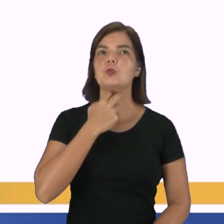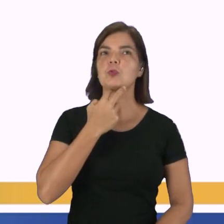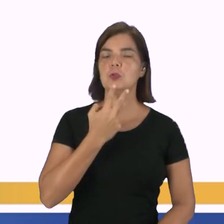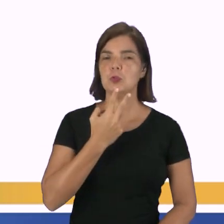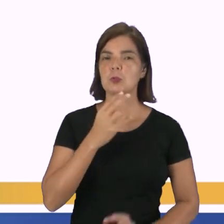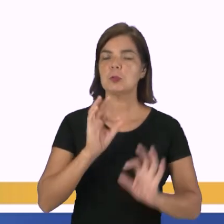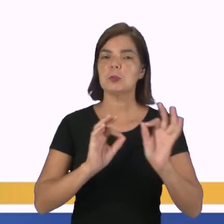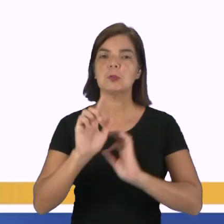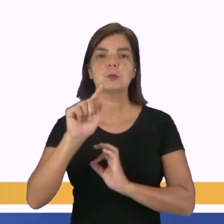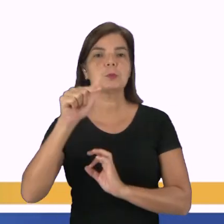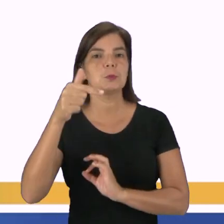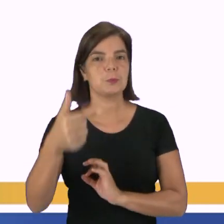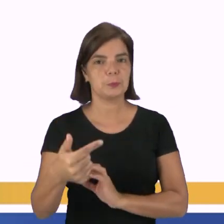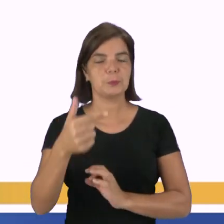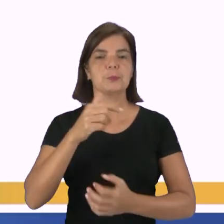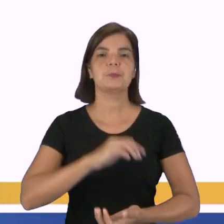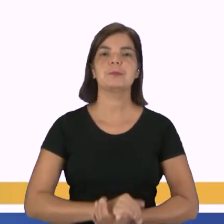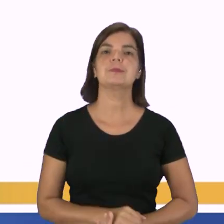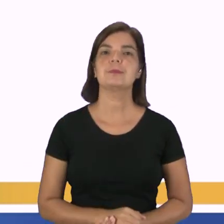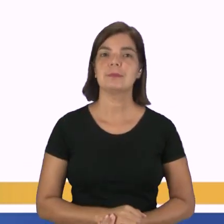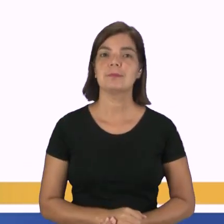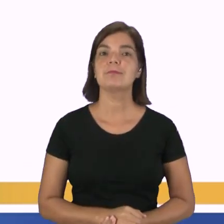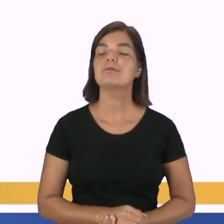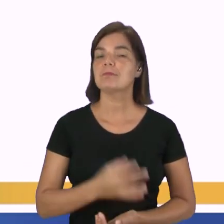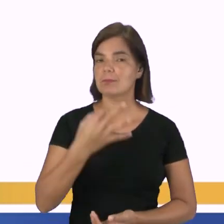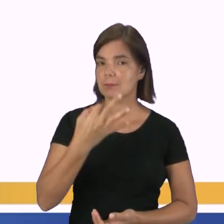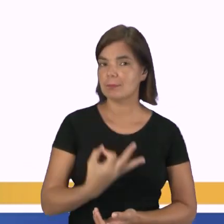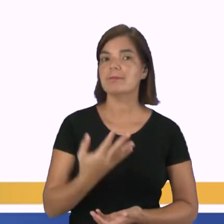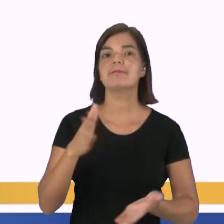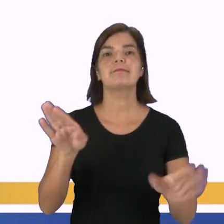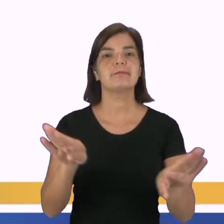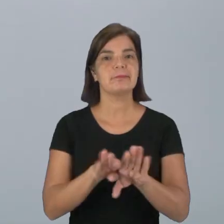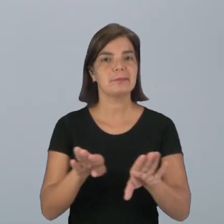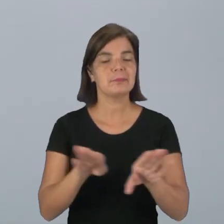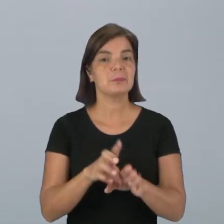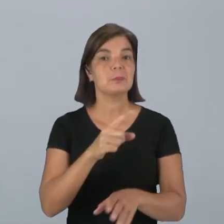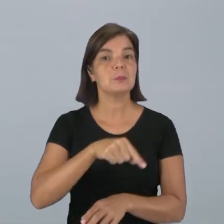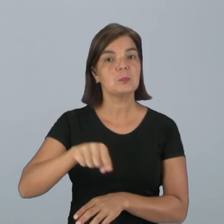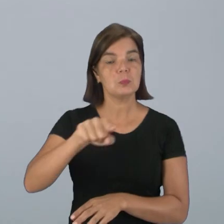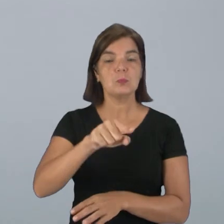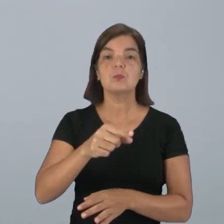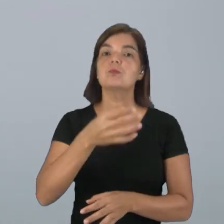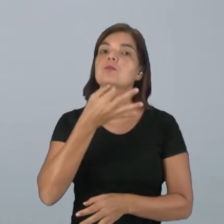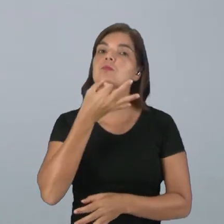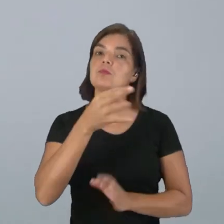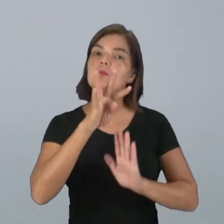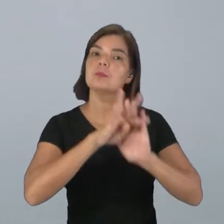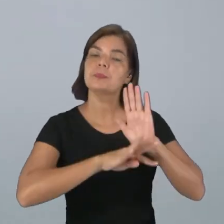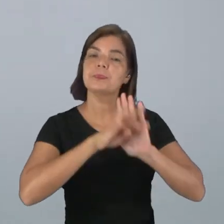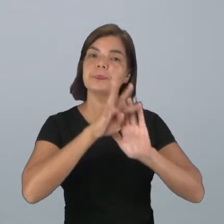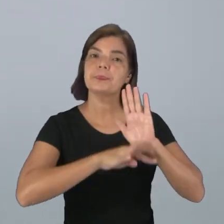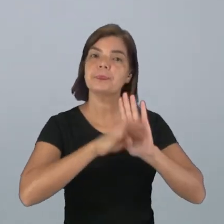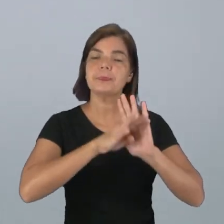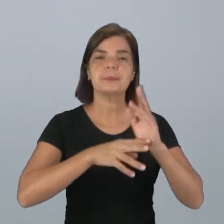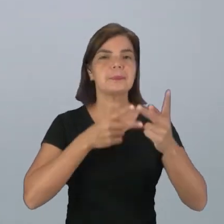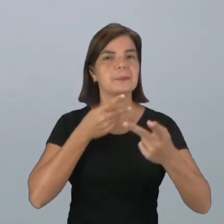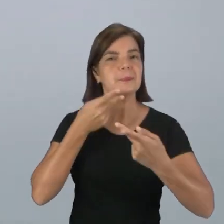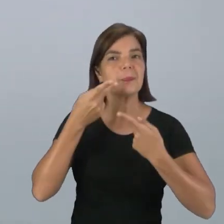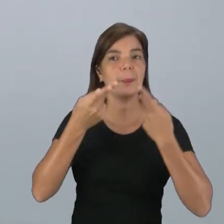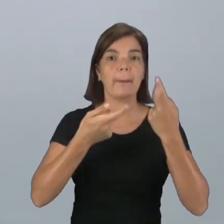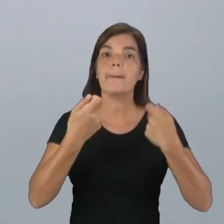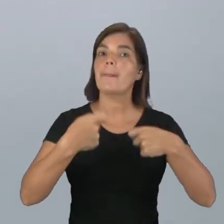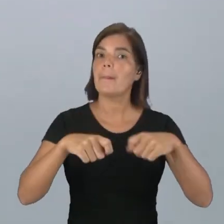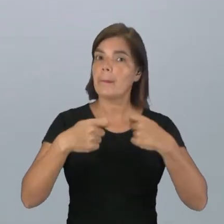voz, articulação, entre outros, correto também. Porque quando você está expondo um texto oral falado,